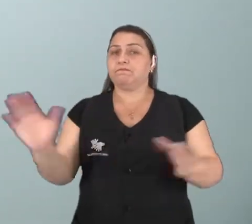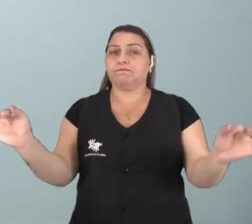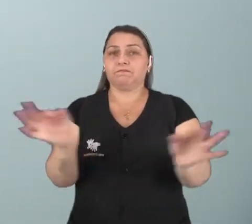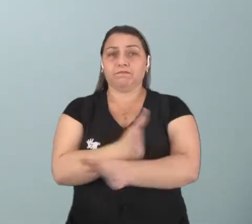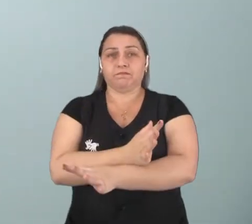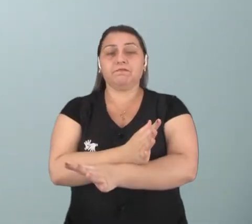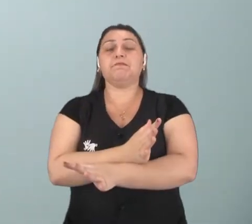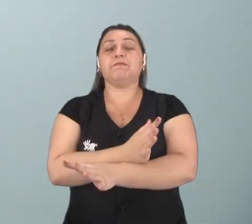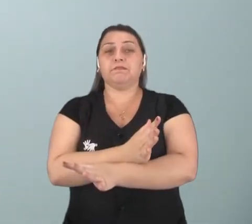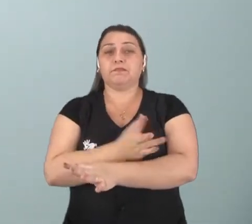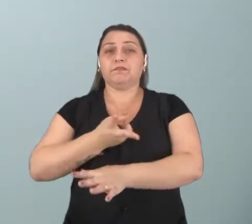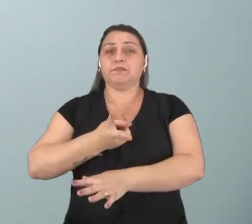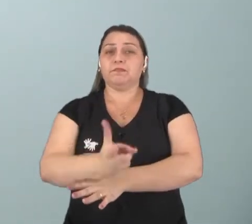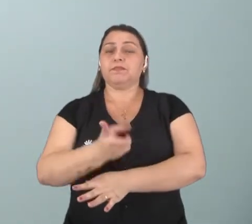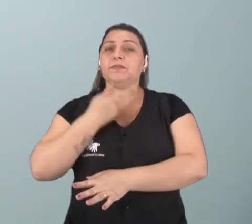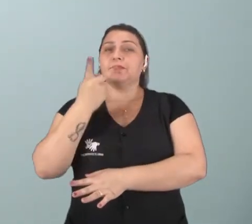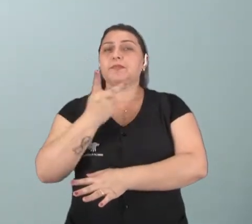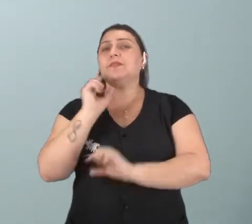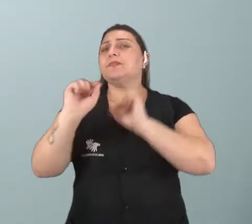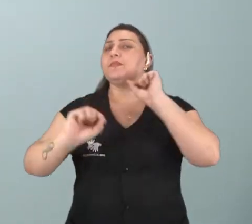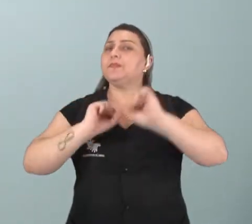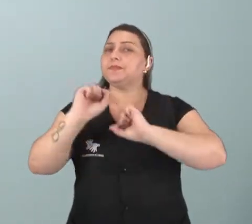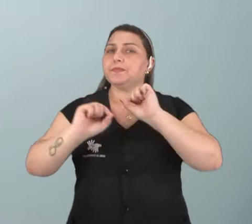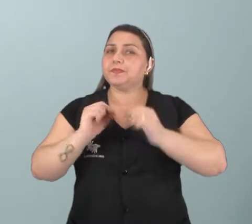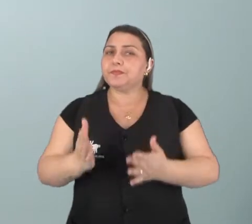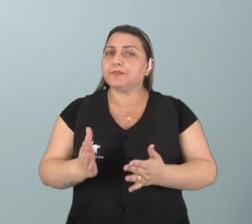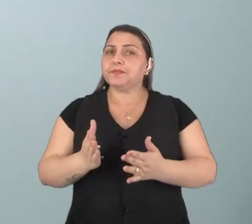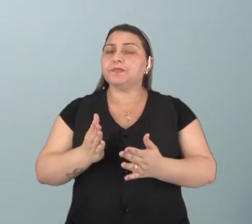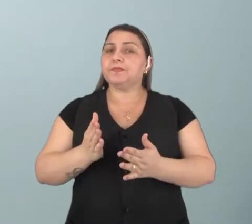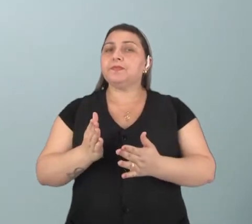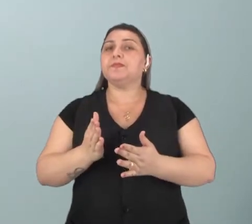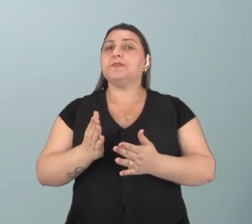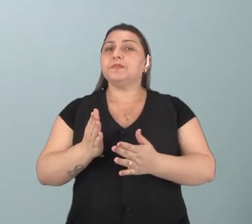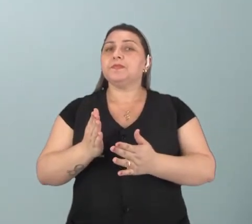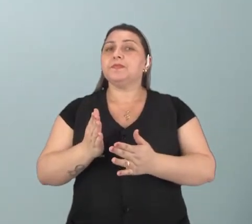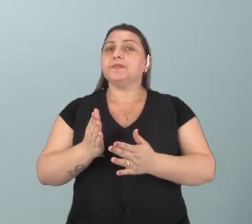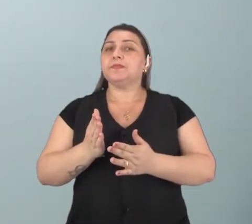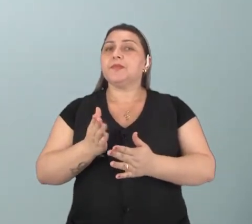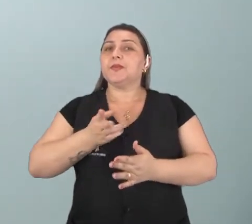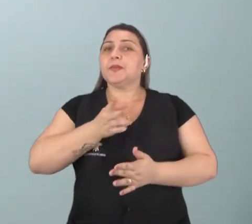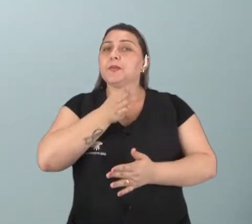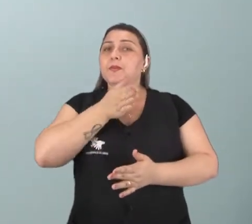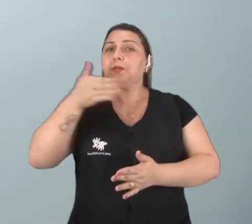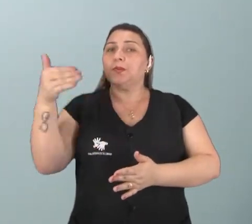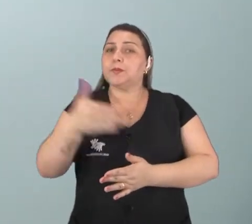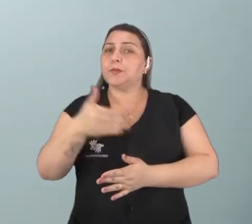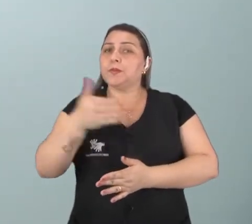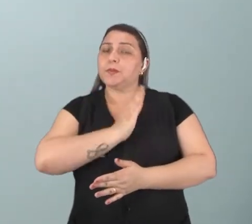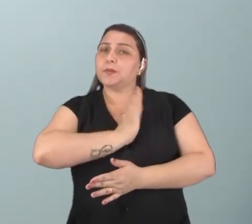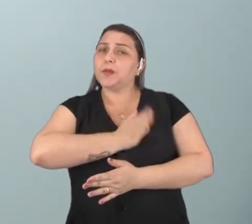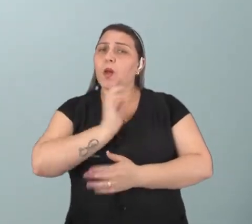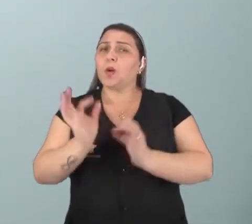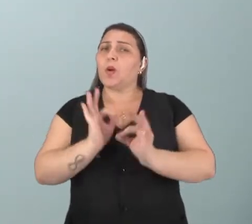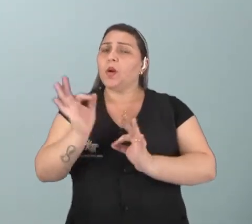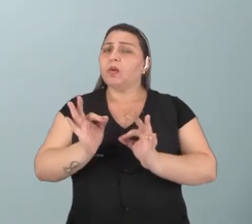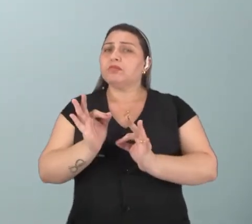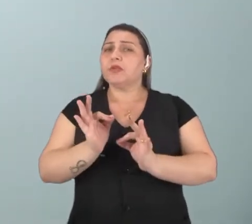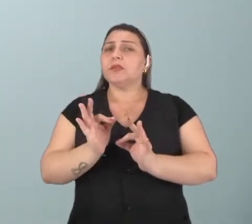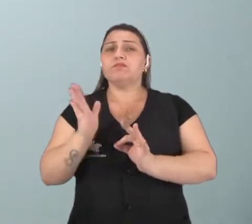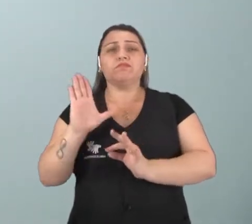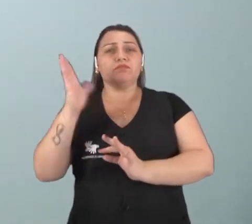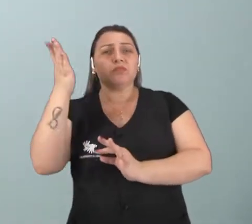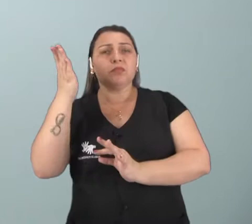e a gente vai continuar falando de quê, né? Da frequência cardíaca, como é medida, para que que serve,